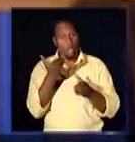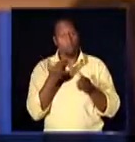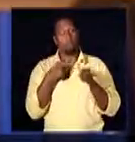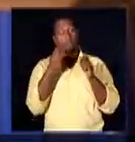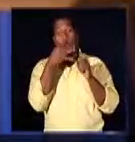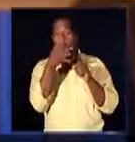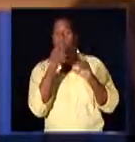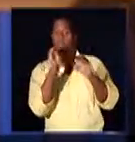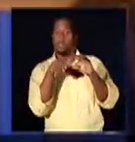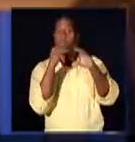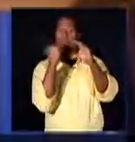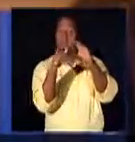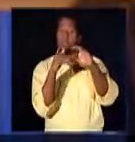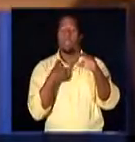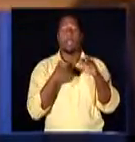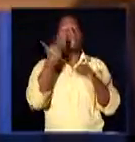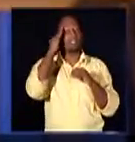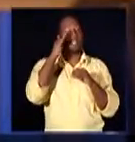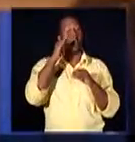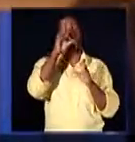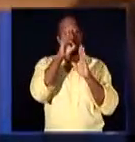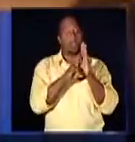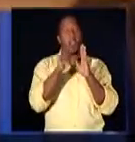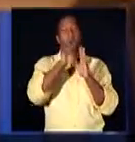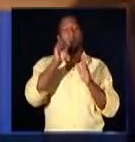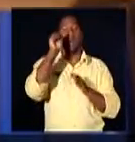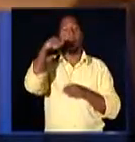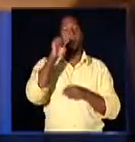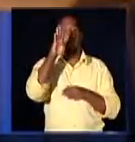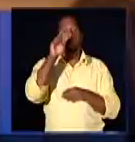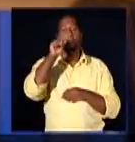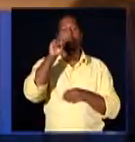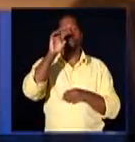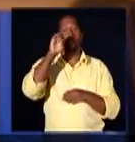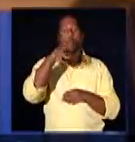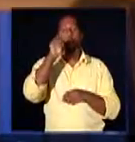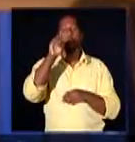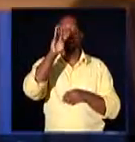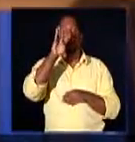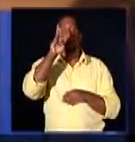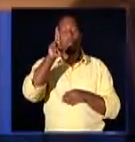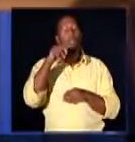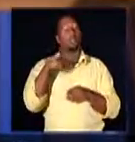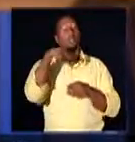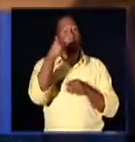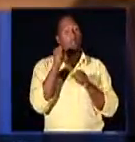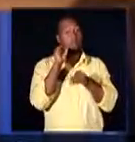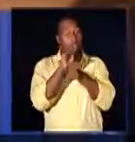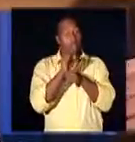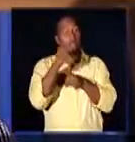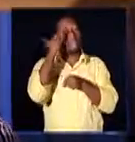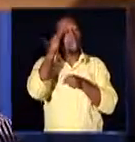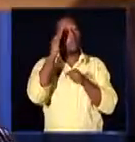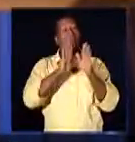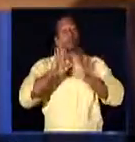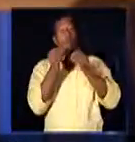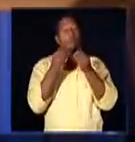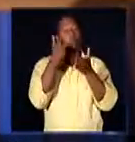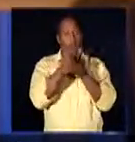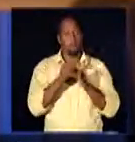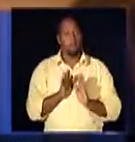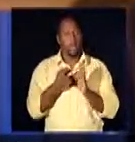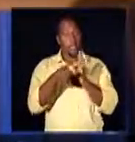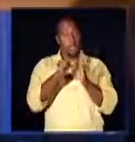processo civil e, enfim, nos demais, a gente chama de procuração o instrumento pelo qual a parte constitui o